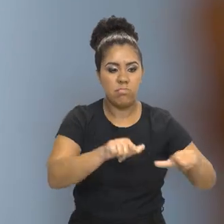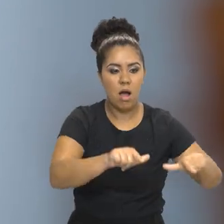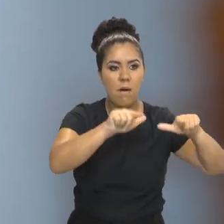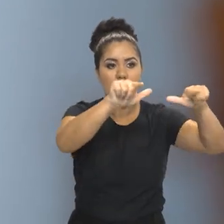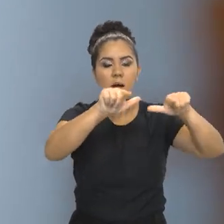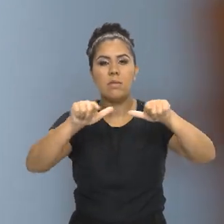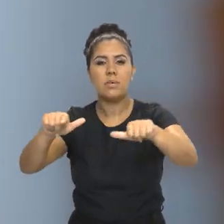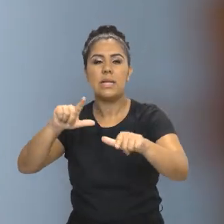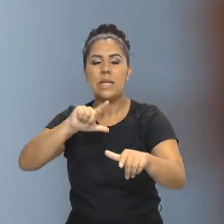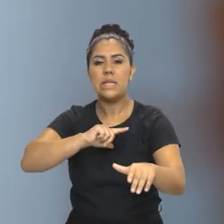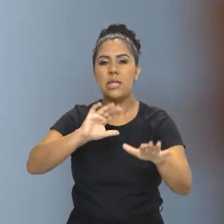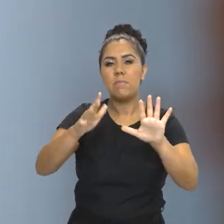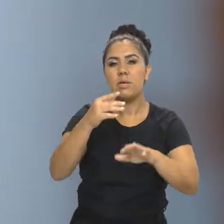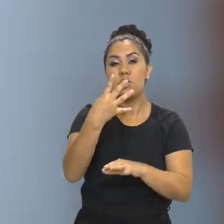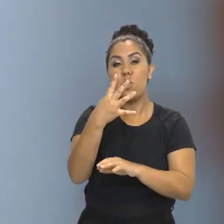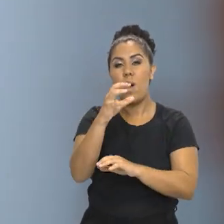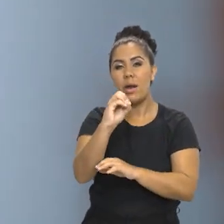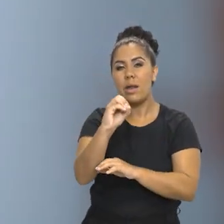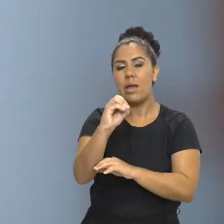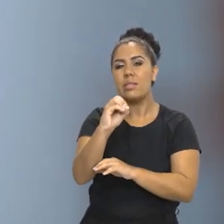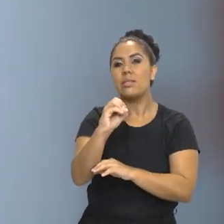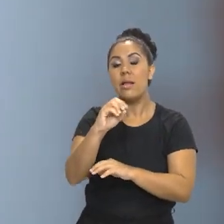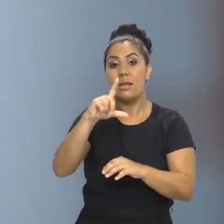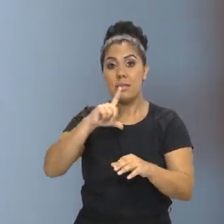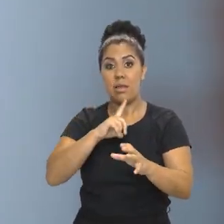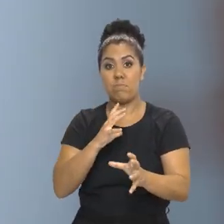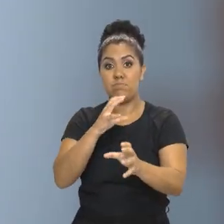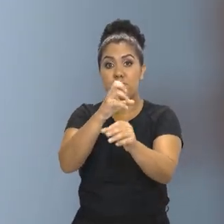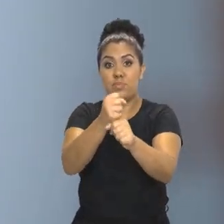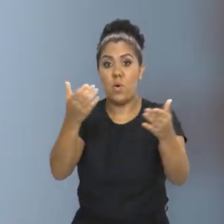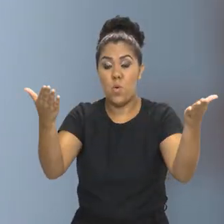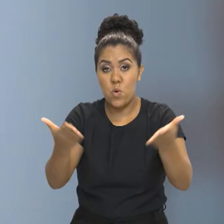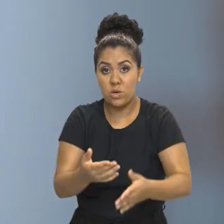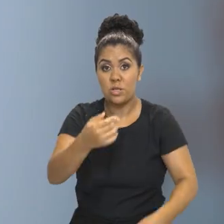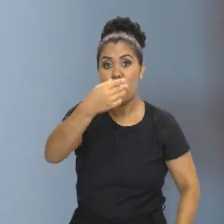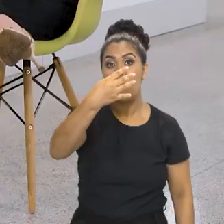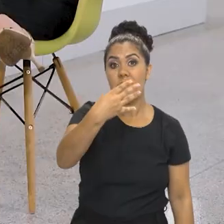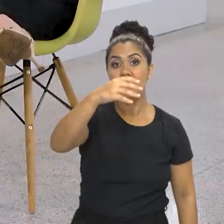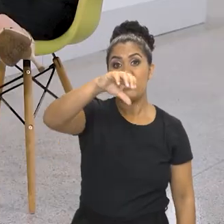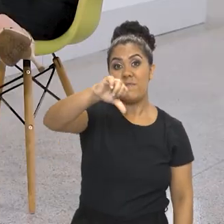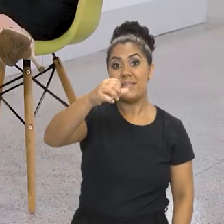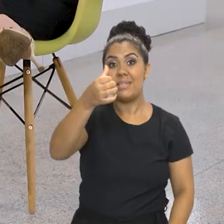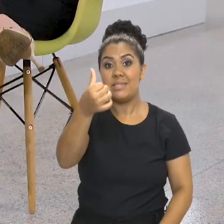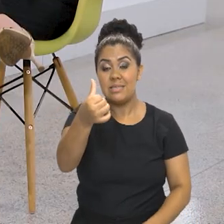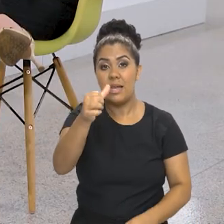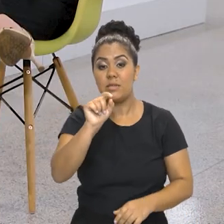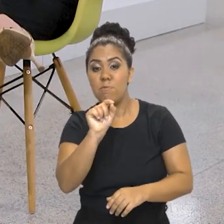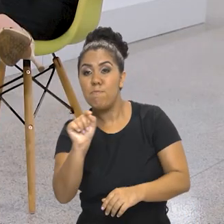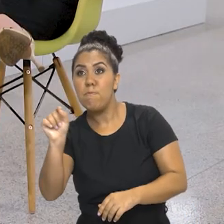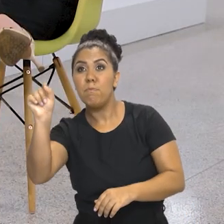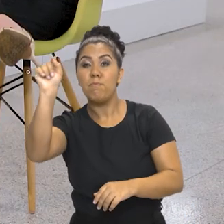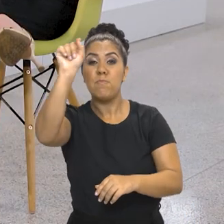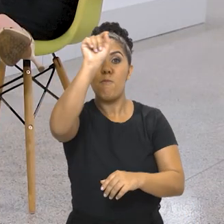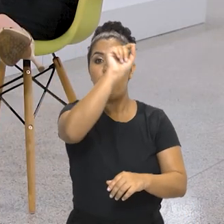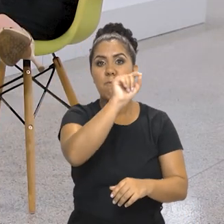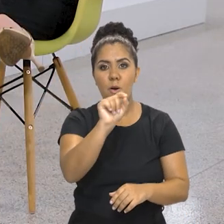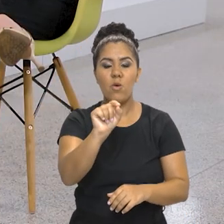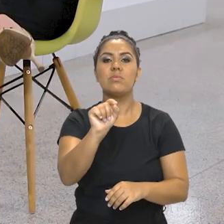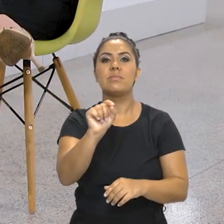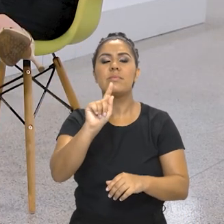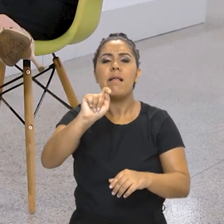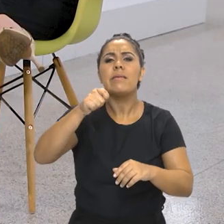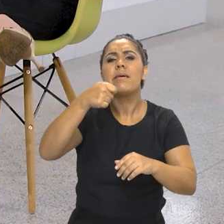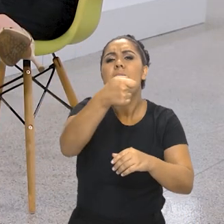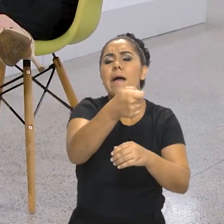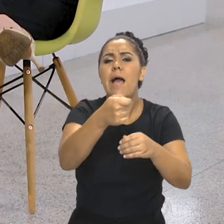pulou de 40 pontos de memória para 496 pontos registrados, que são na verdade